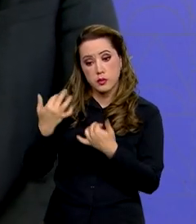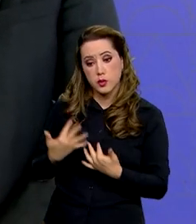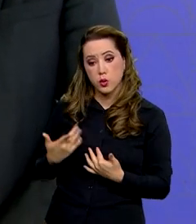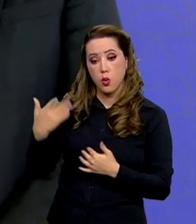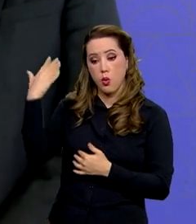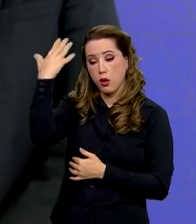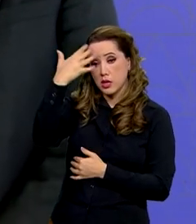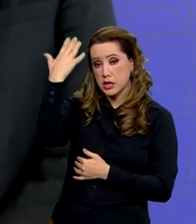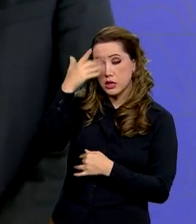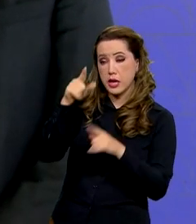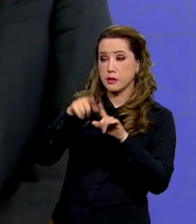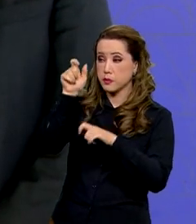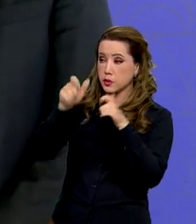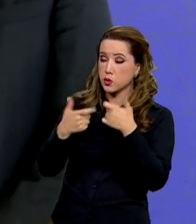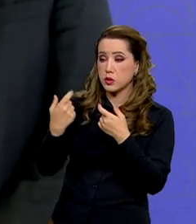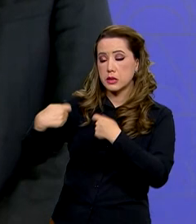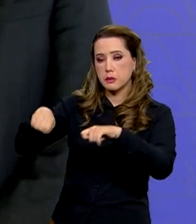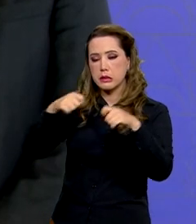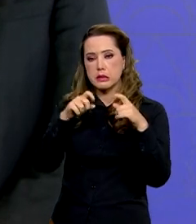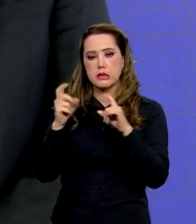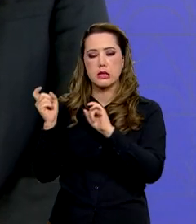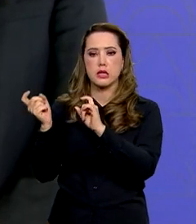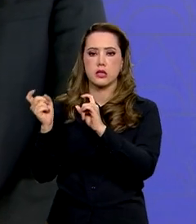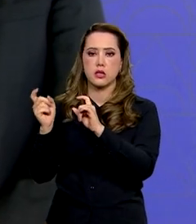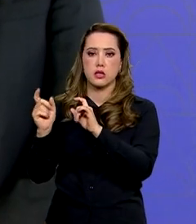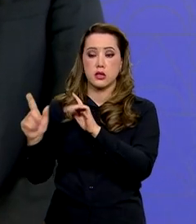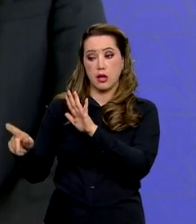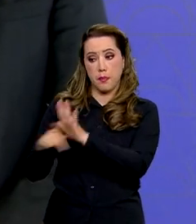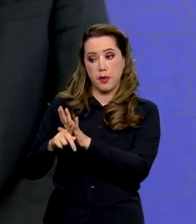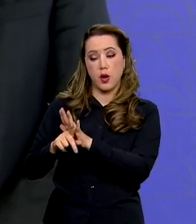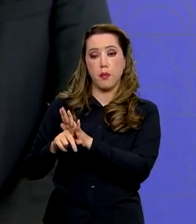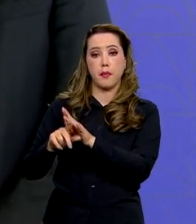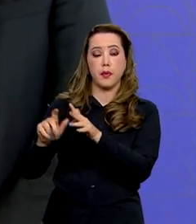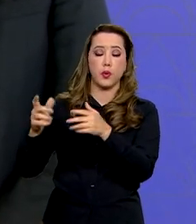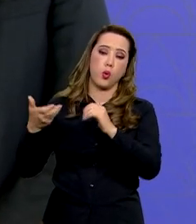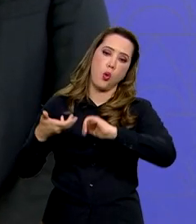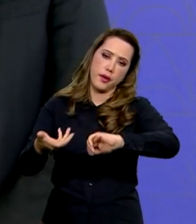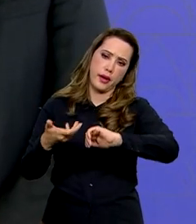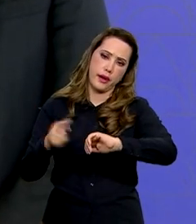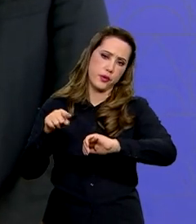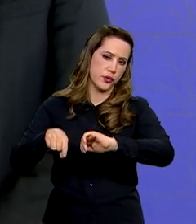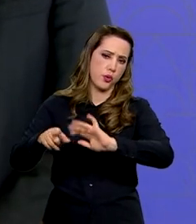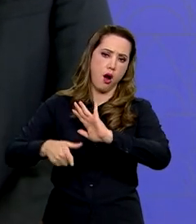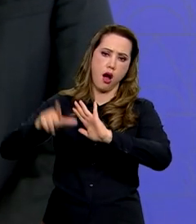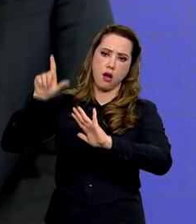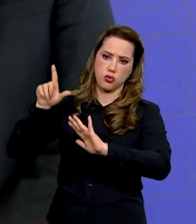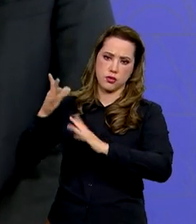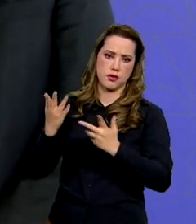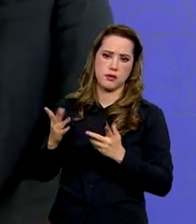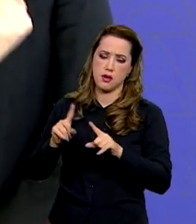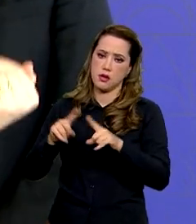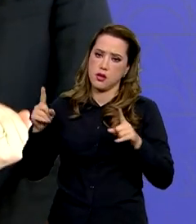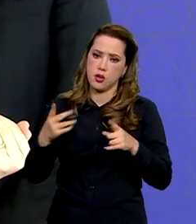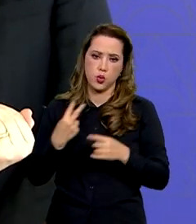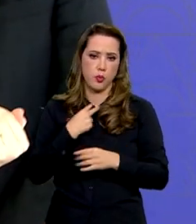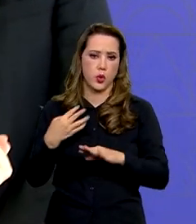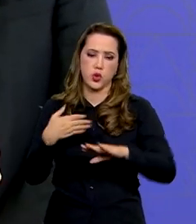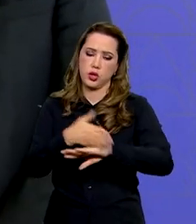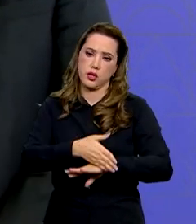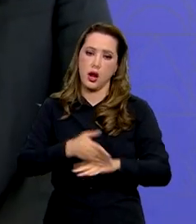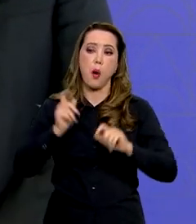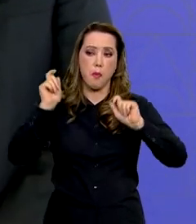falou, aquelas que dependem de gestão legislativa. Então, depende de um passo anterior antes de voltar a entrar em alguma ação do governo